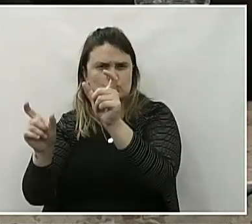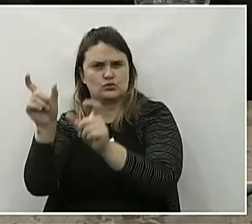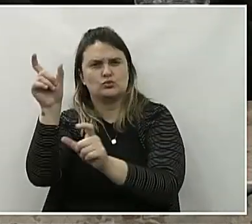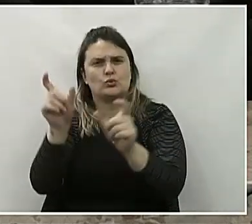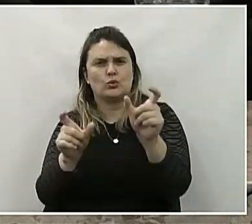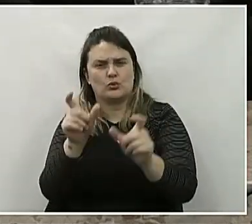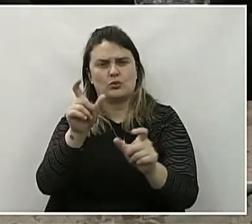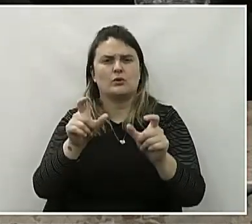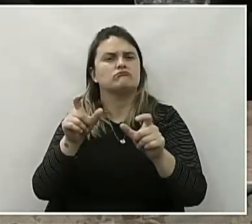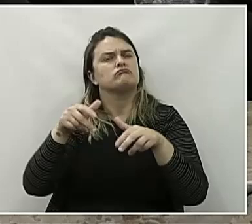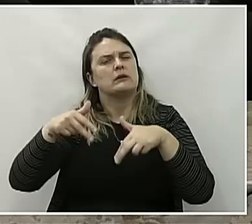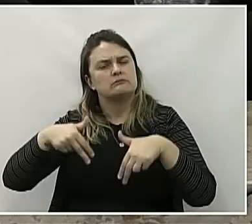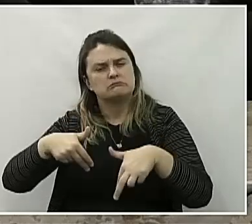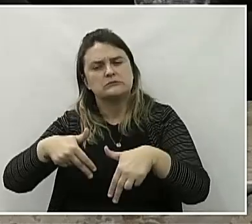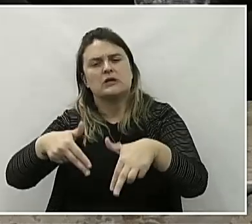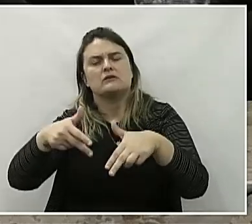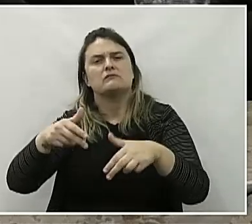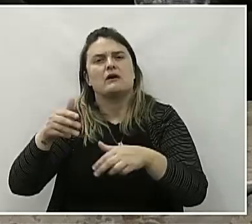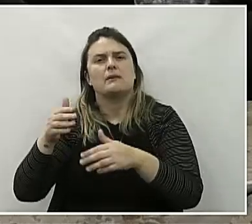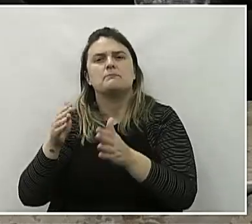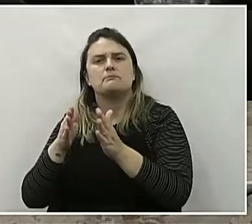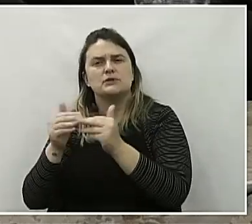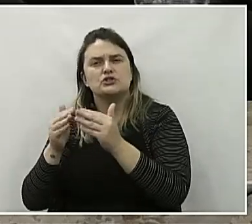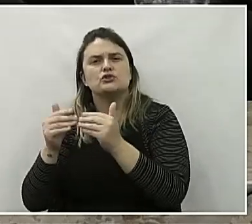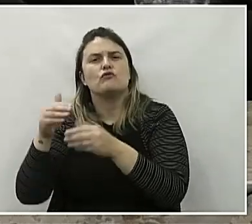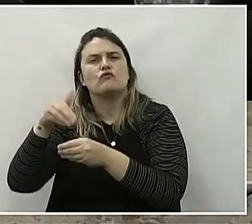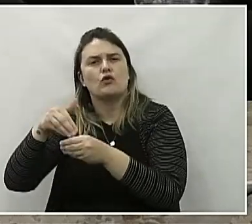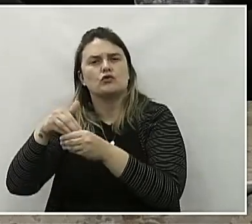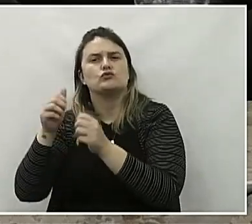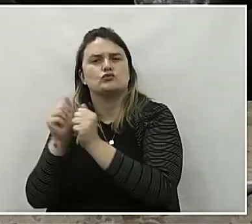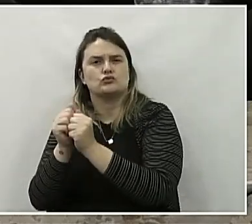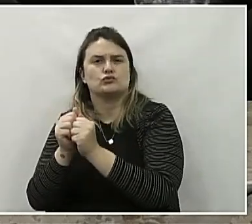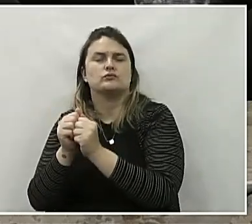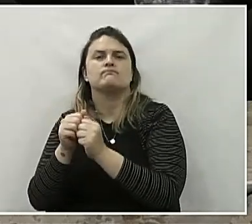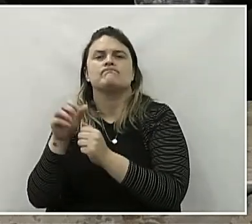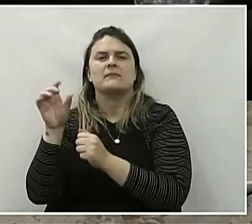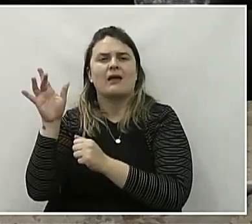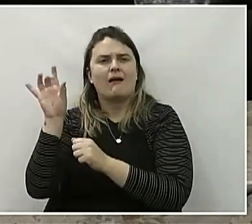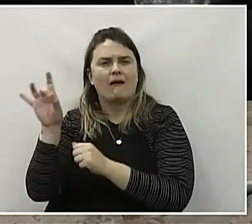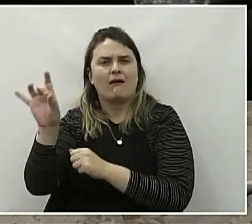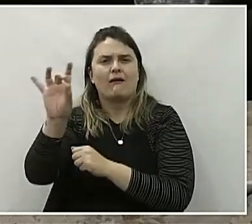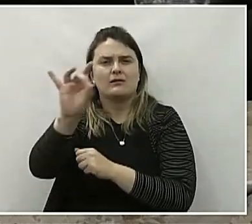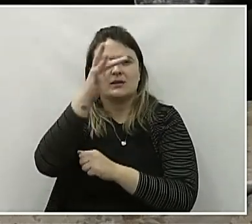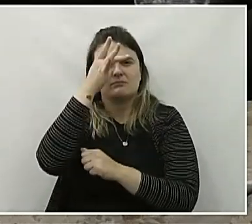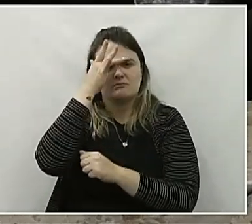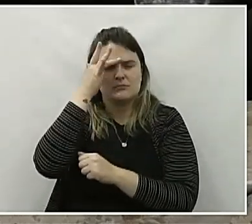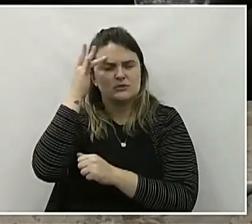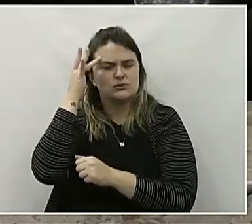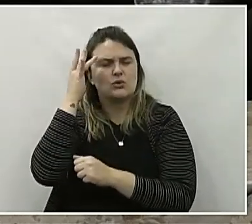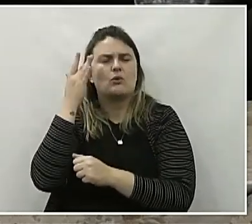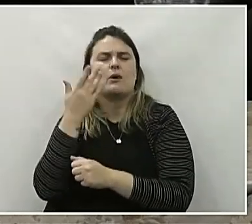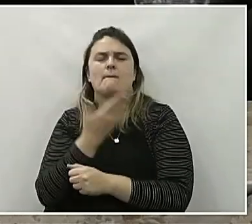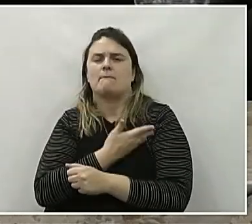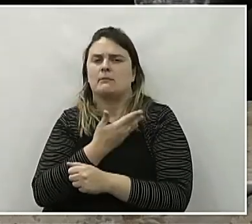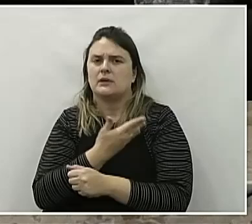andava de casa em casa junto comigo. Então, são pessoas, amigos,